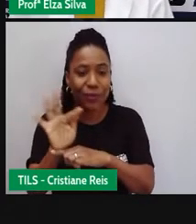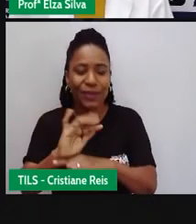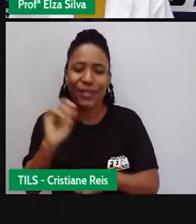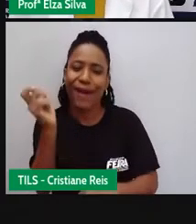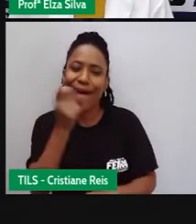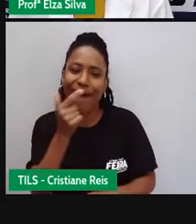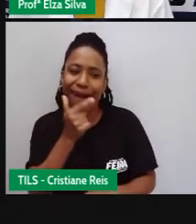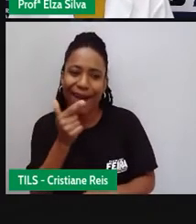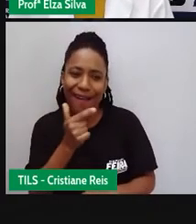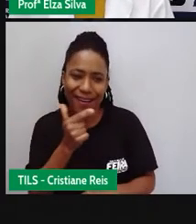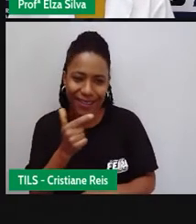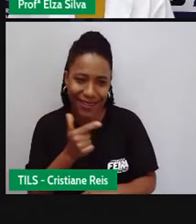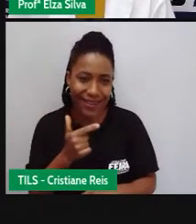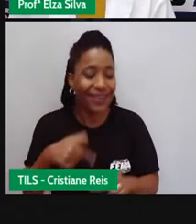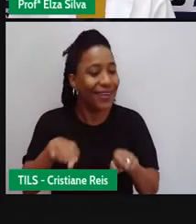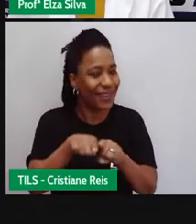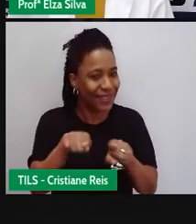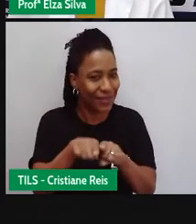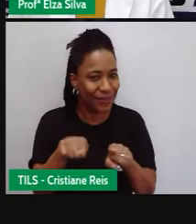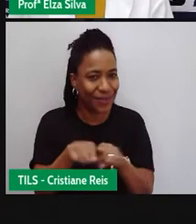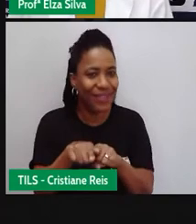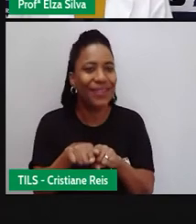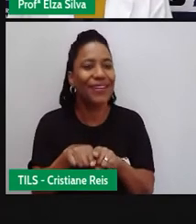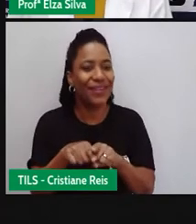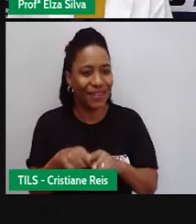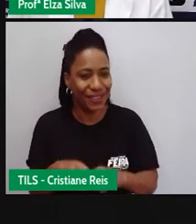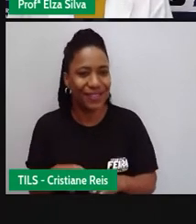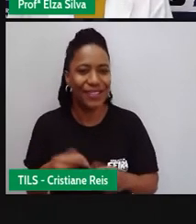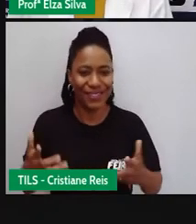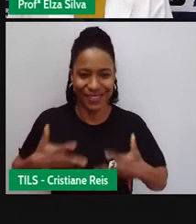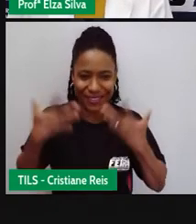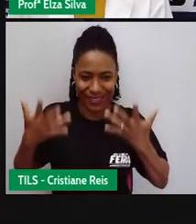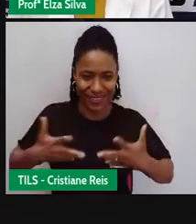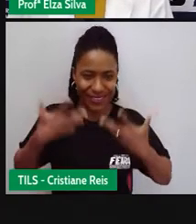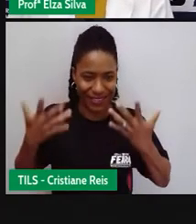aventura. Wink and a priori.